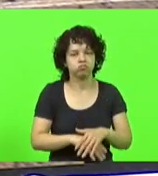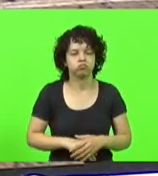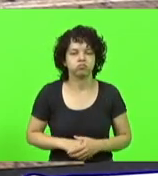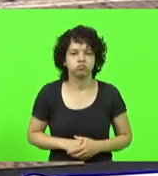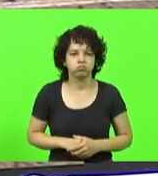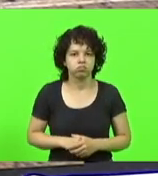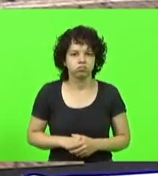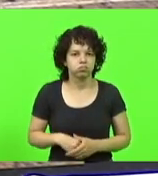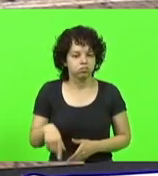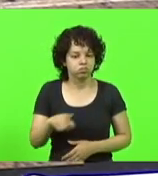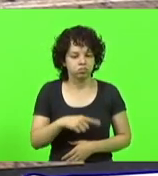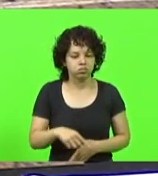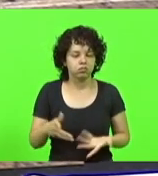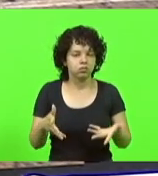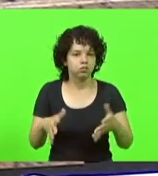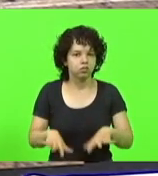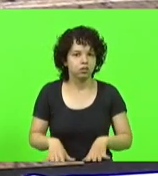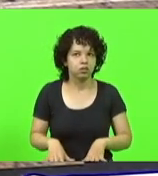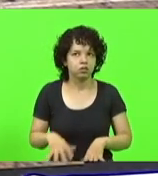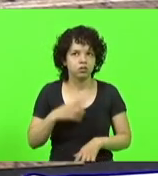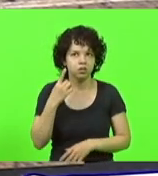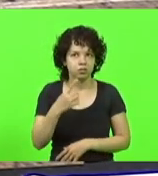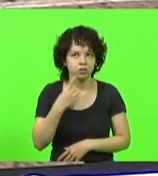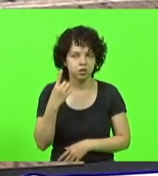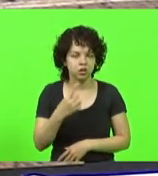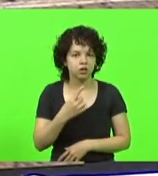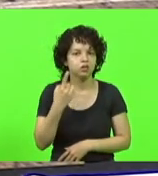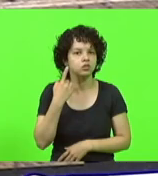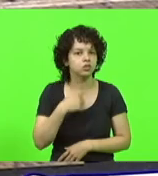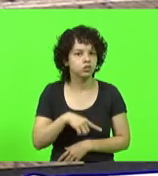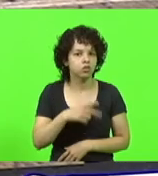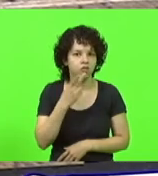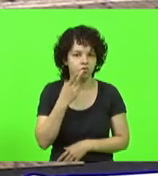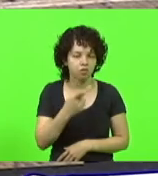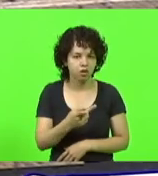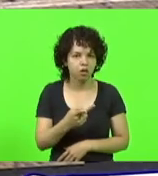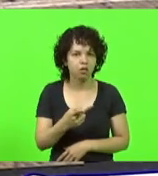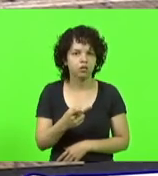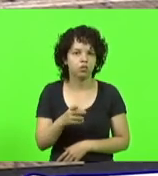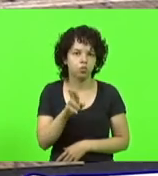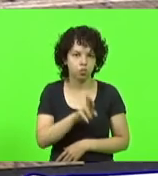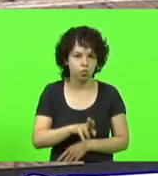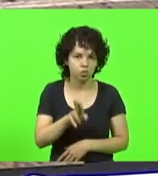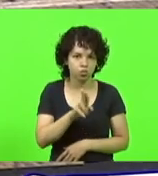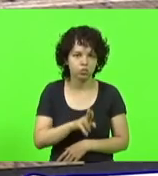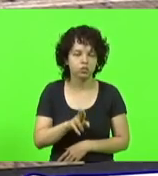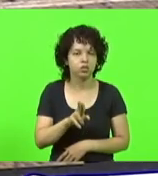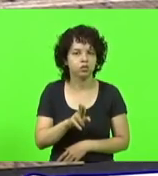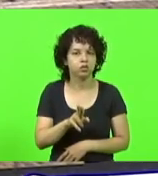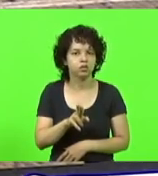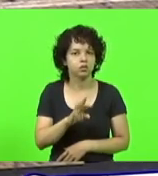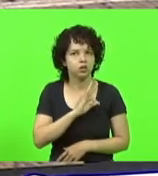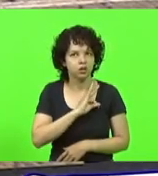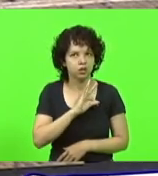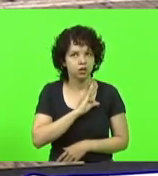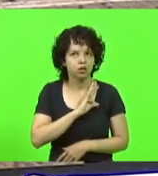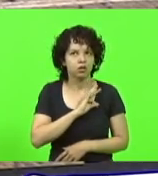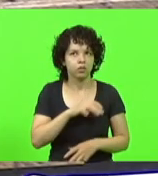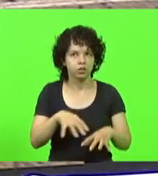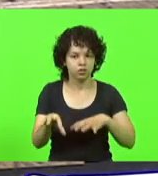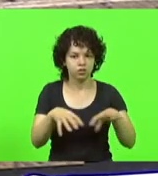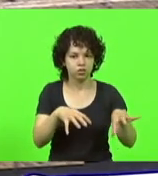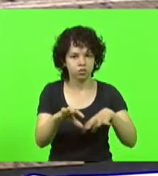nós não queremos aqui que escuta o deputado Silvio, o deputado Lima, mas que use critério técnico para distribuir esse efetivo, pelo amor de Deus.